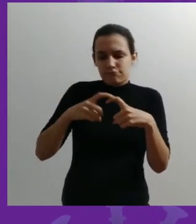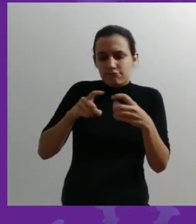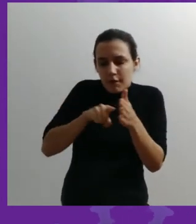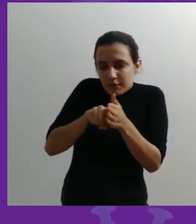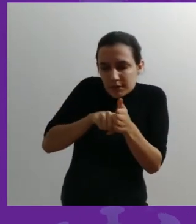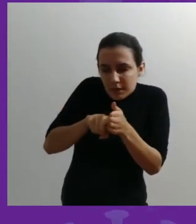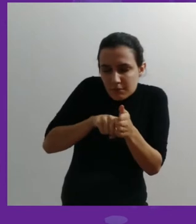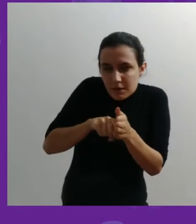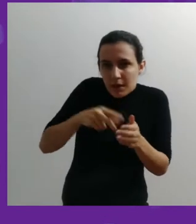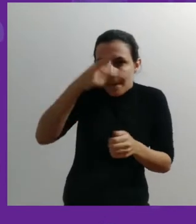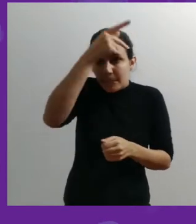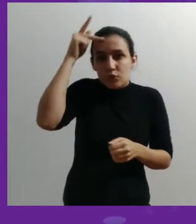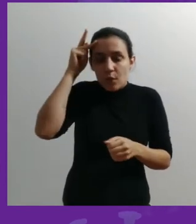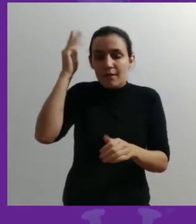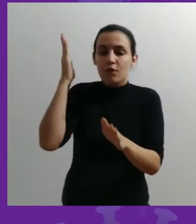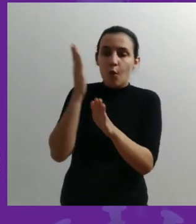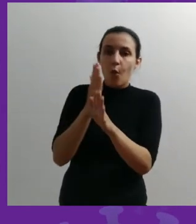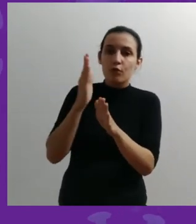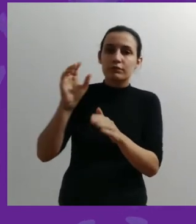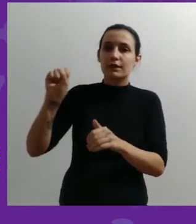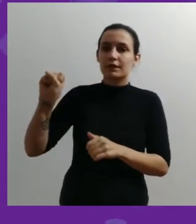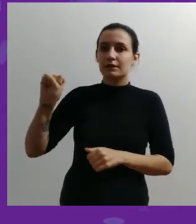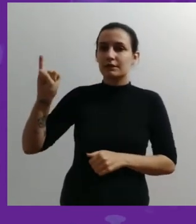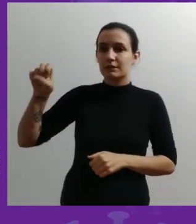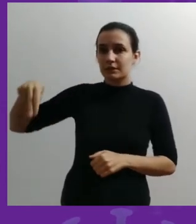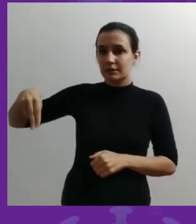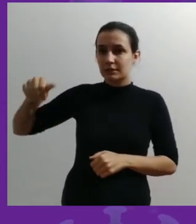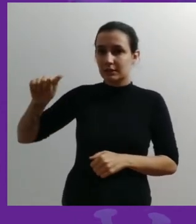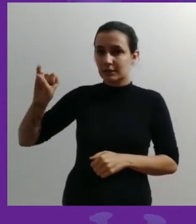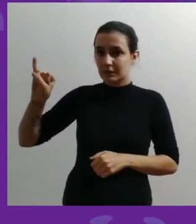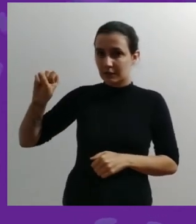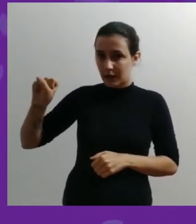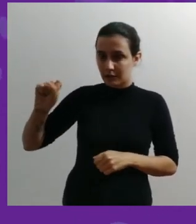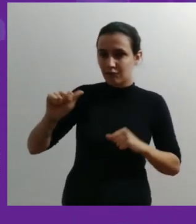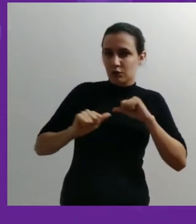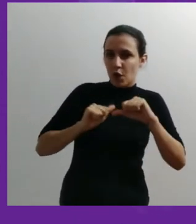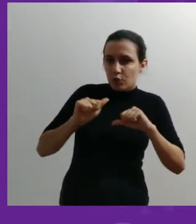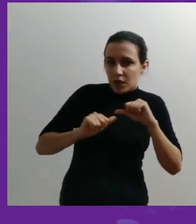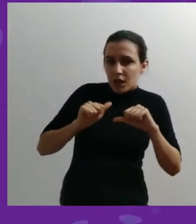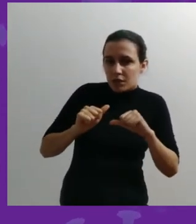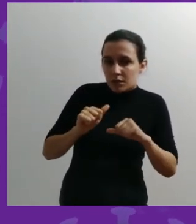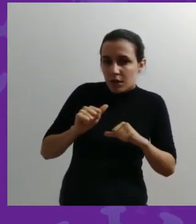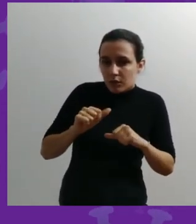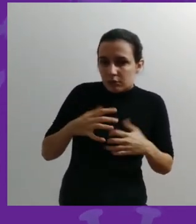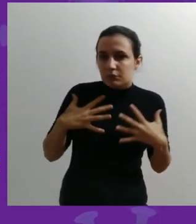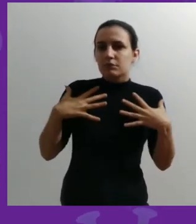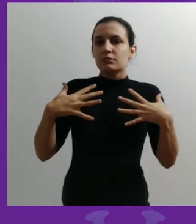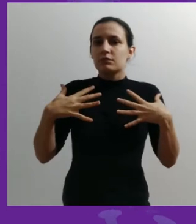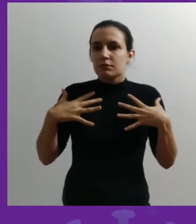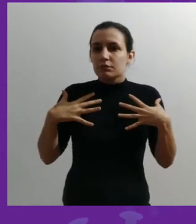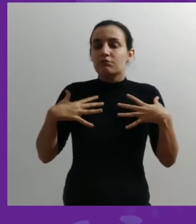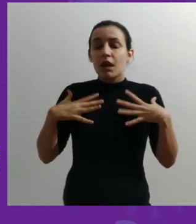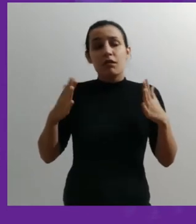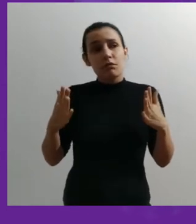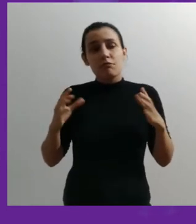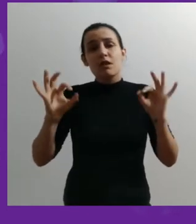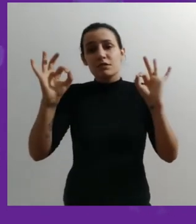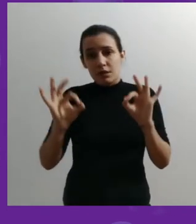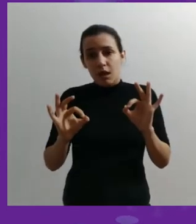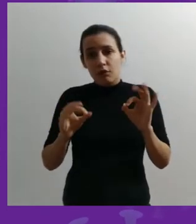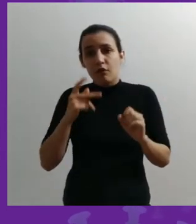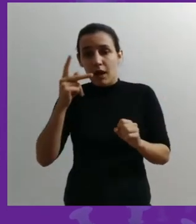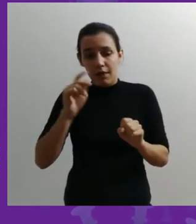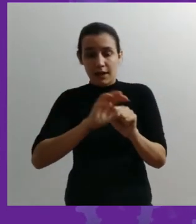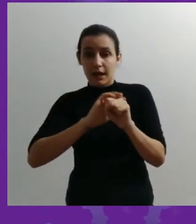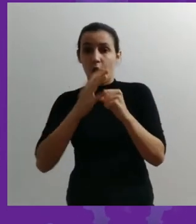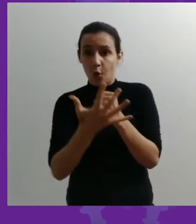pessoa, eu encontro sinais de alteração respiratória. Então está correto eu dizer que